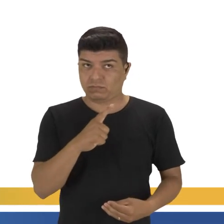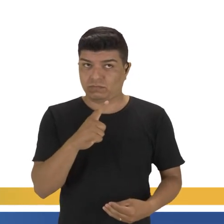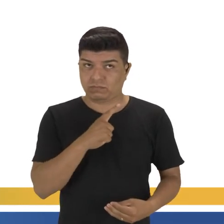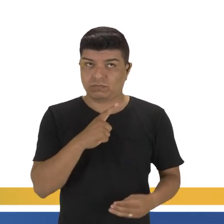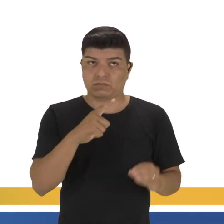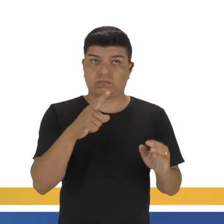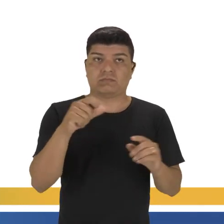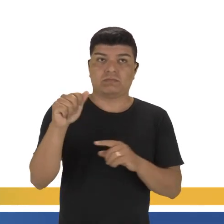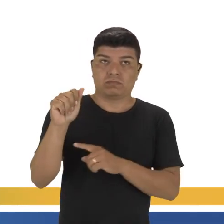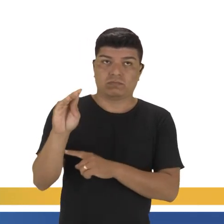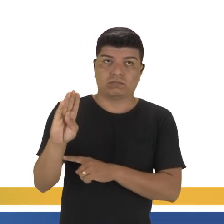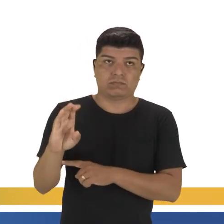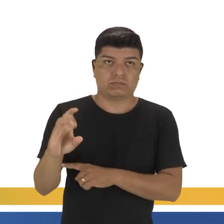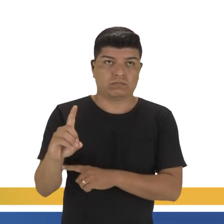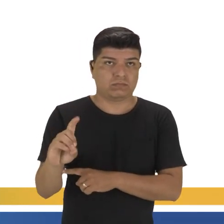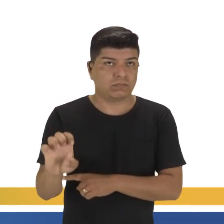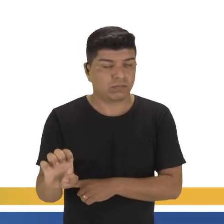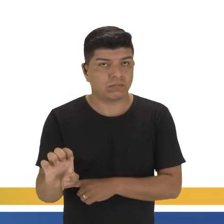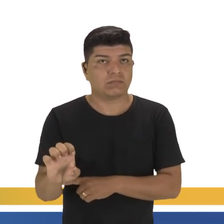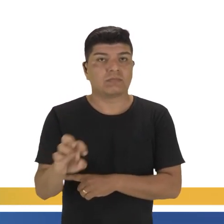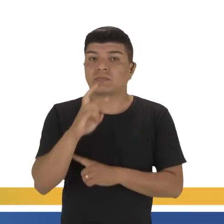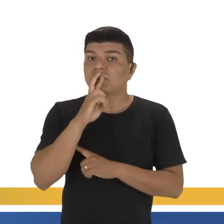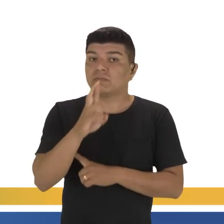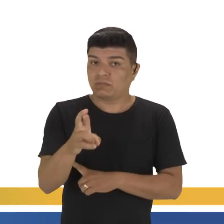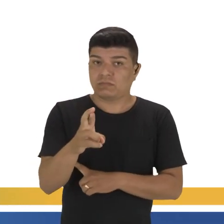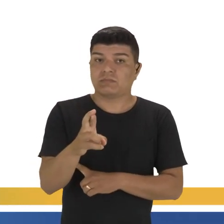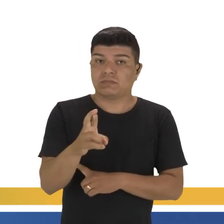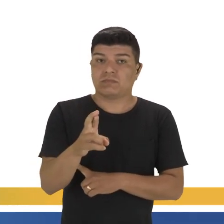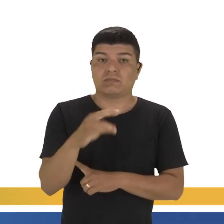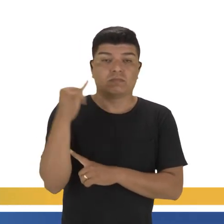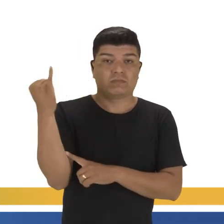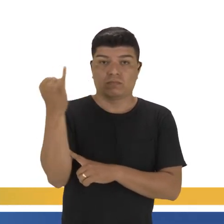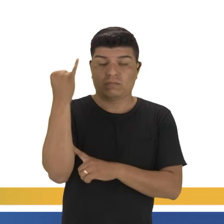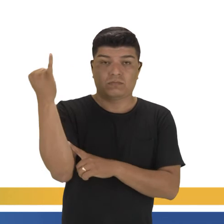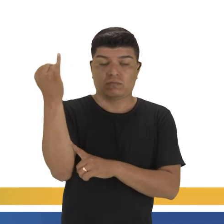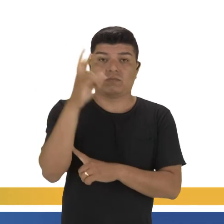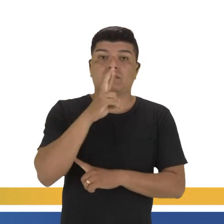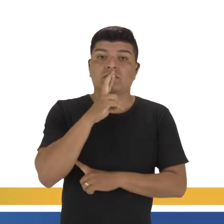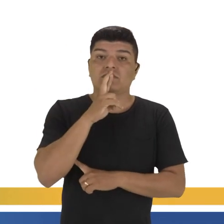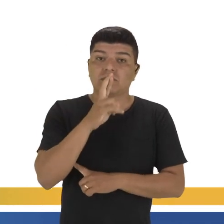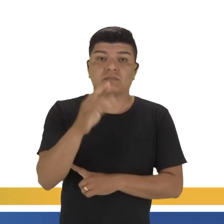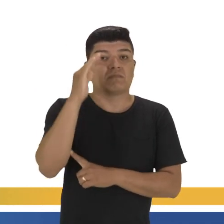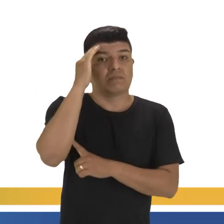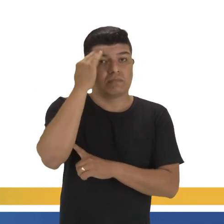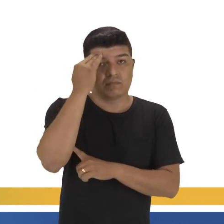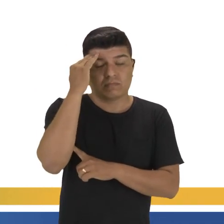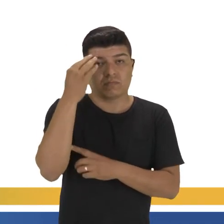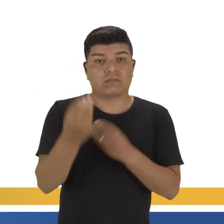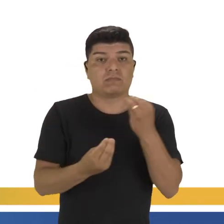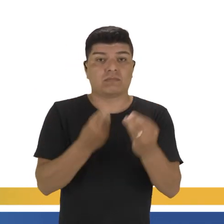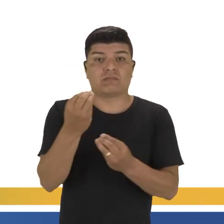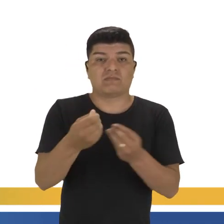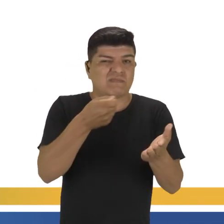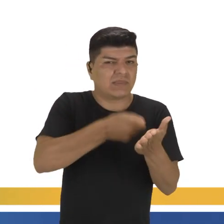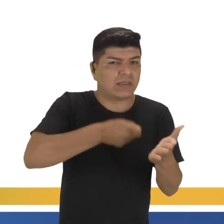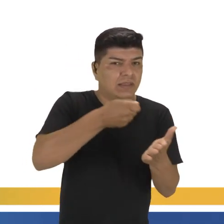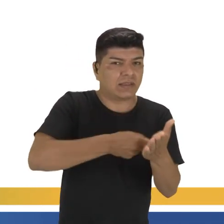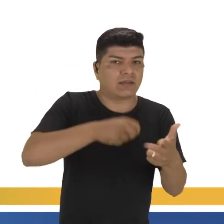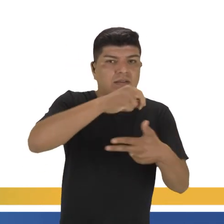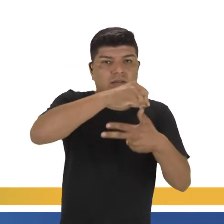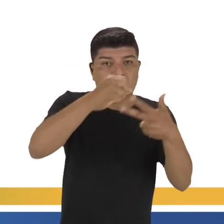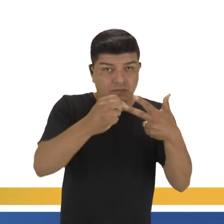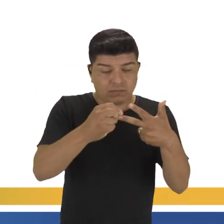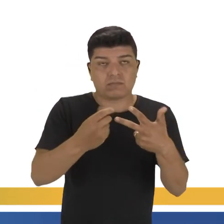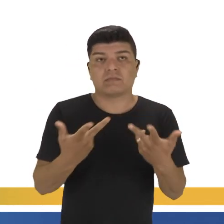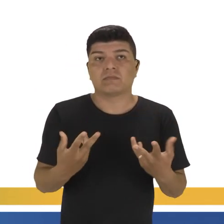as alternativas, né? Eu vou diretamente à resposta porque o interesse máximo é que você entenda como vem sendo cobrado esse